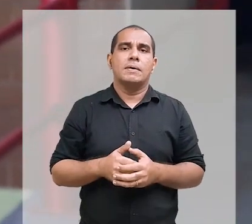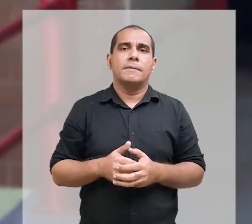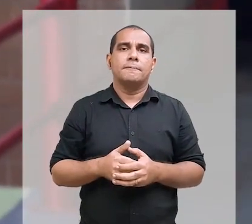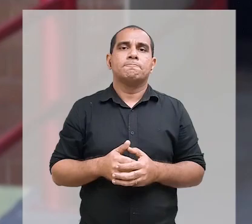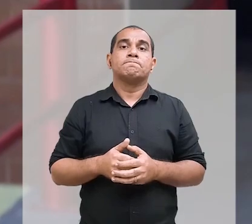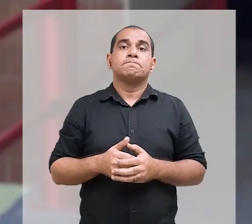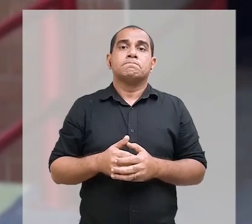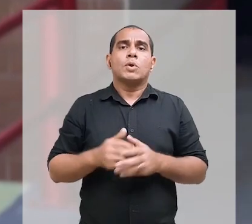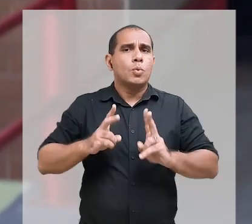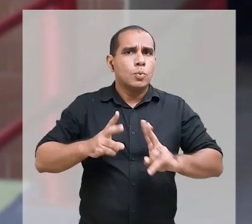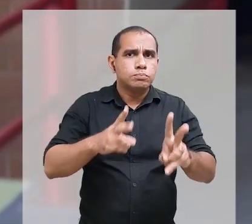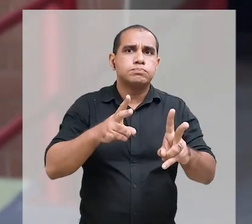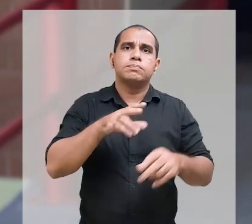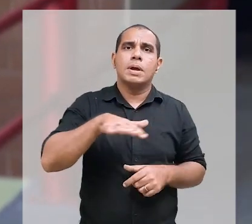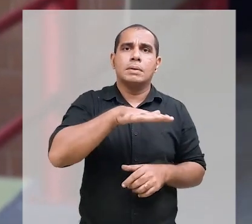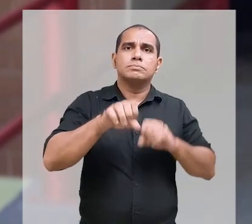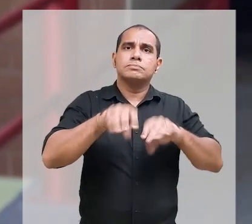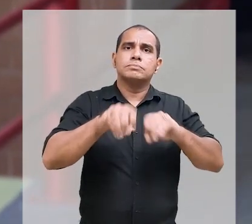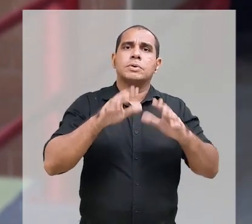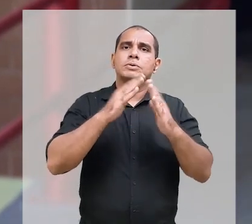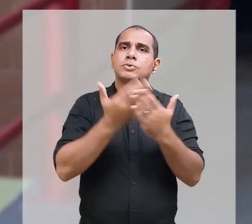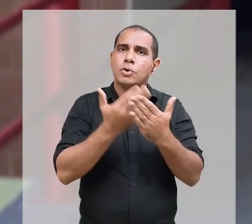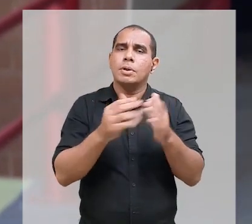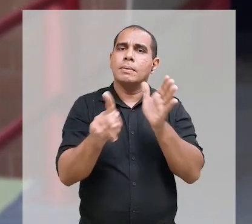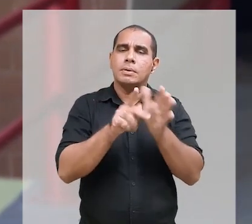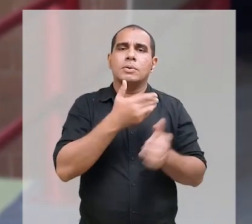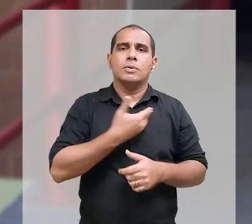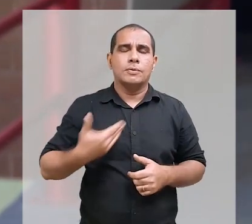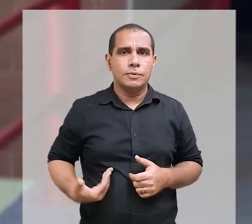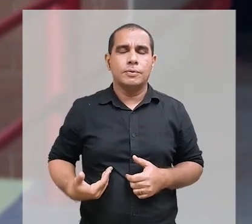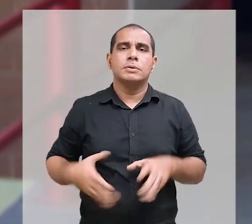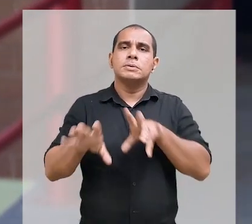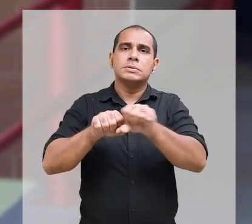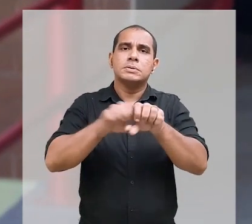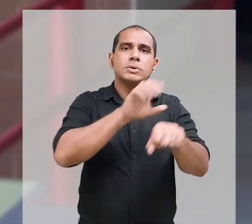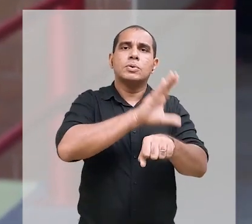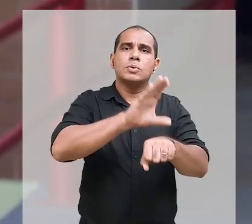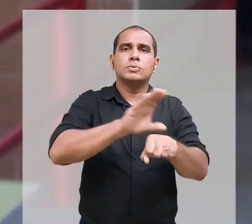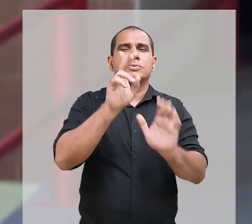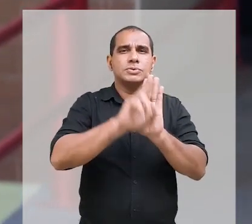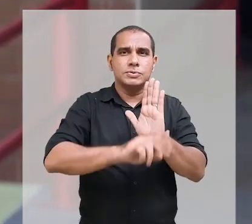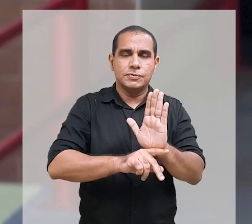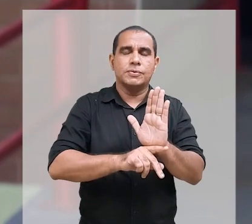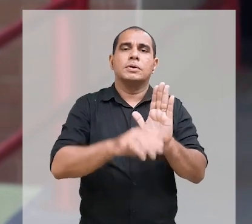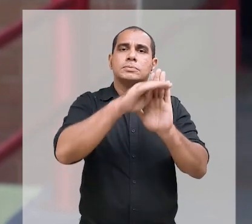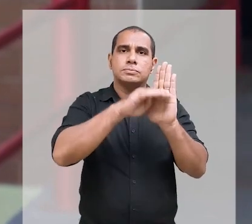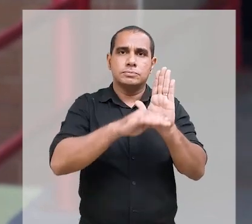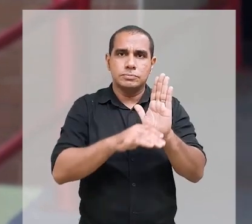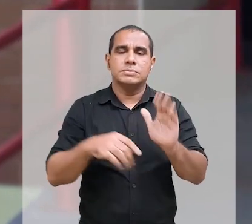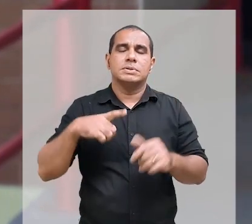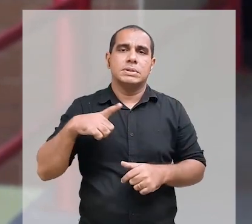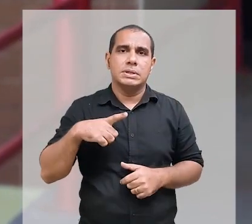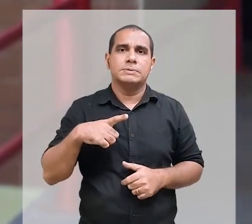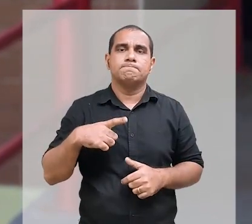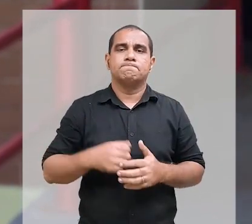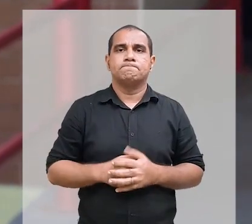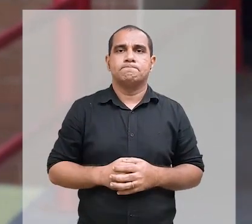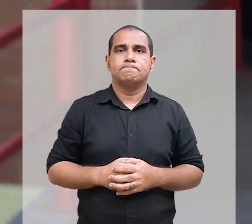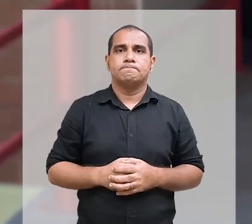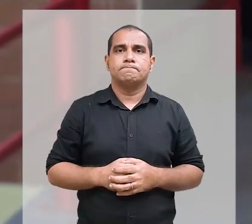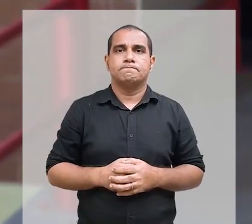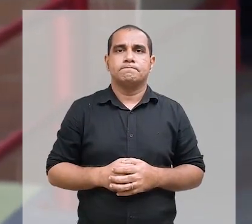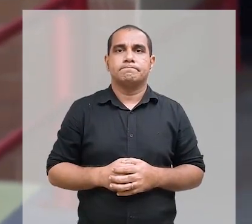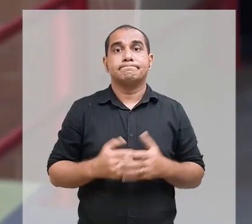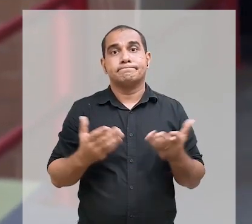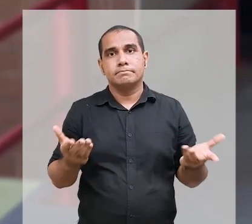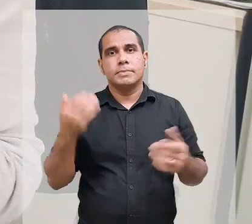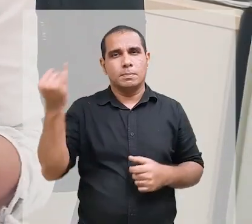e, com isso, a autarquia segue apta a atuar como uma escola de governo, ofertando as diversas capacitações presentes hoje no